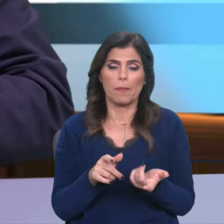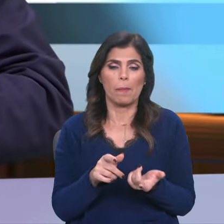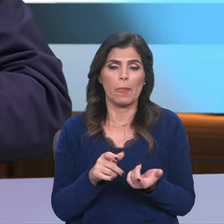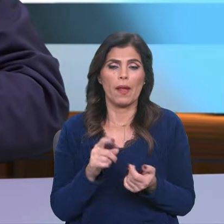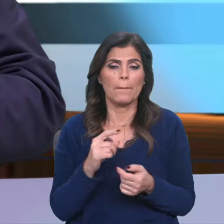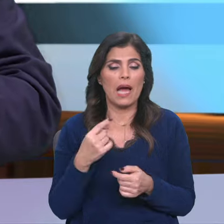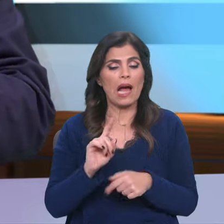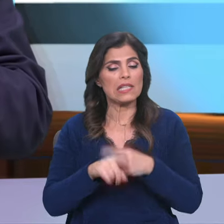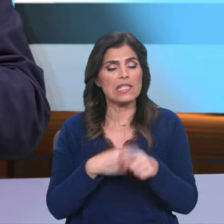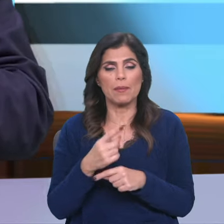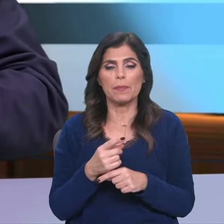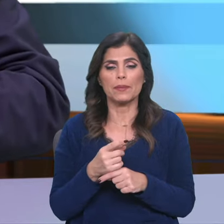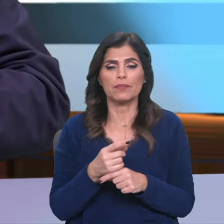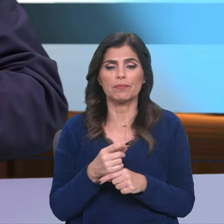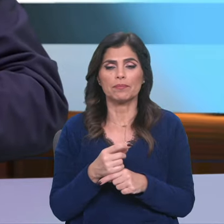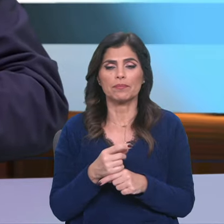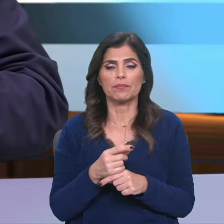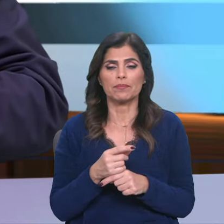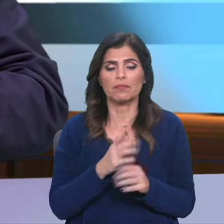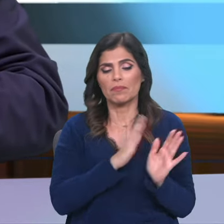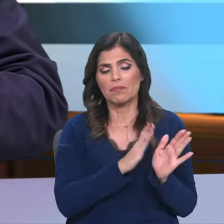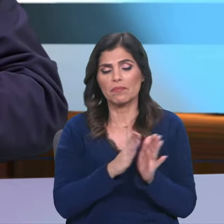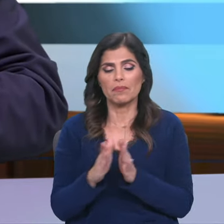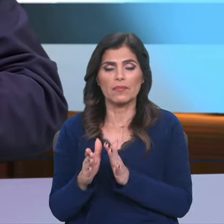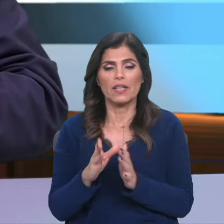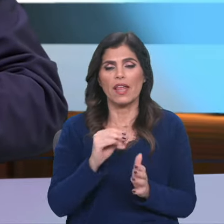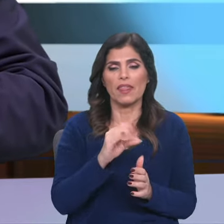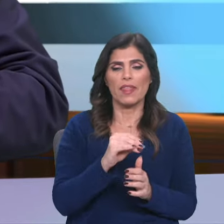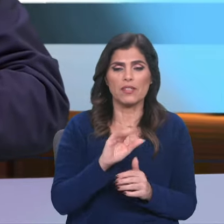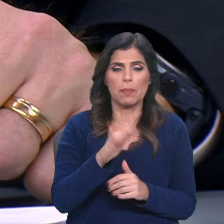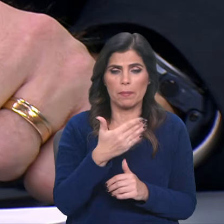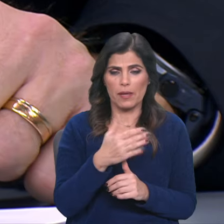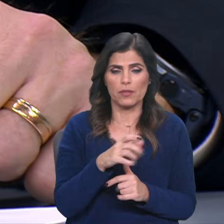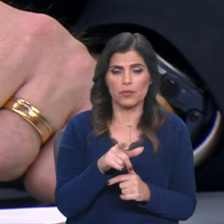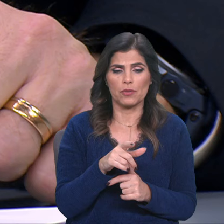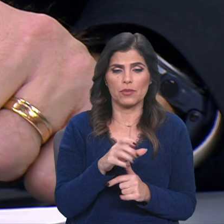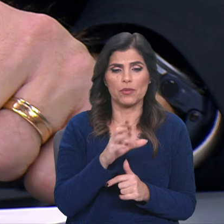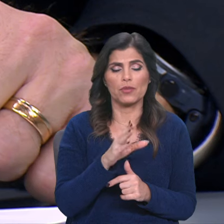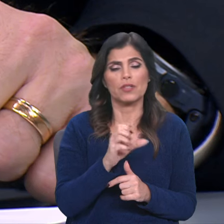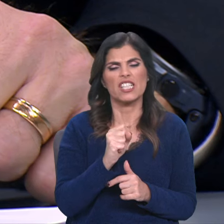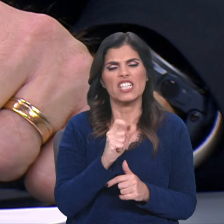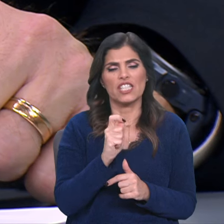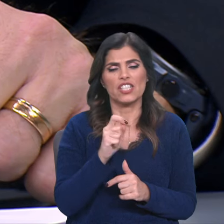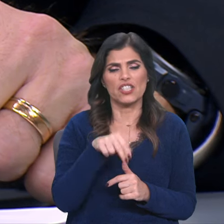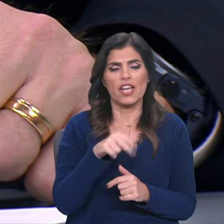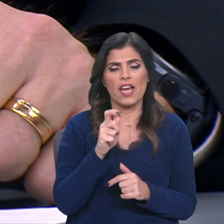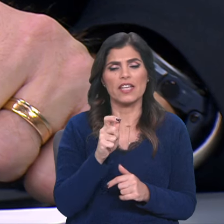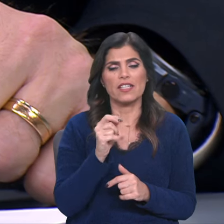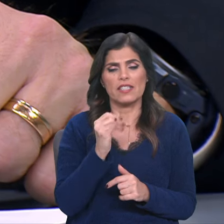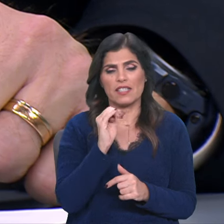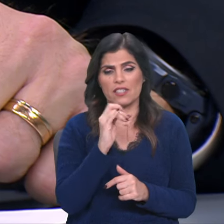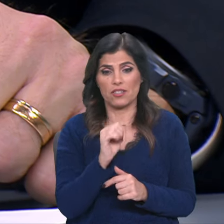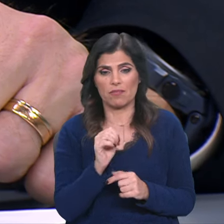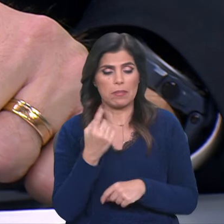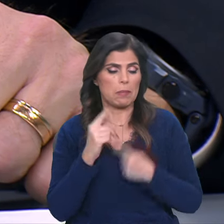há sempre ali os dez primeiros capítulos do Génesis, que sempre geraram até polémica